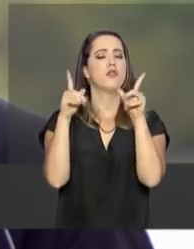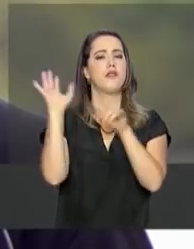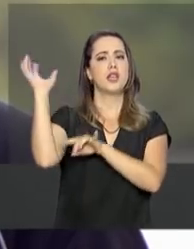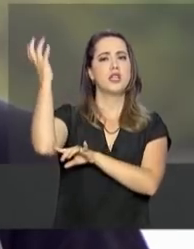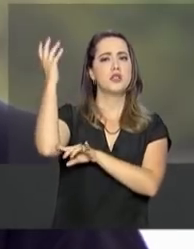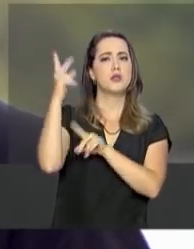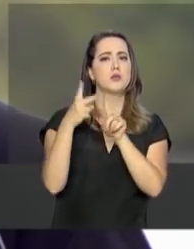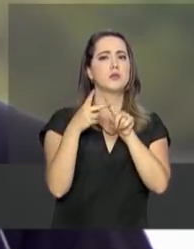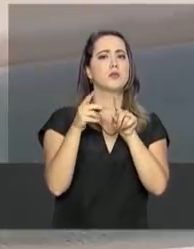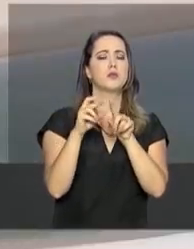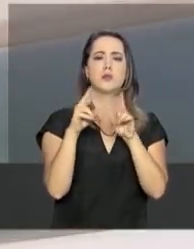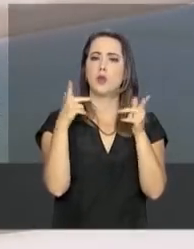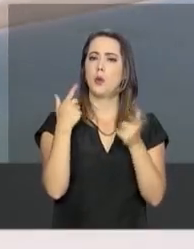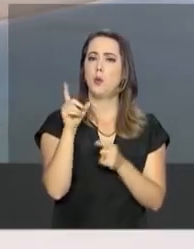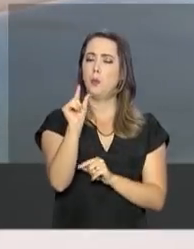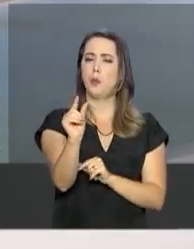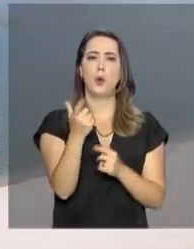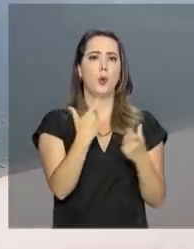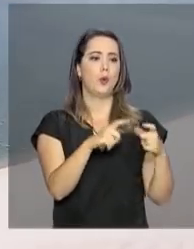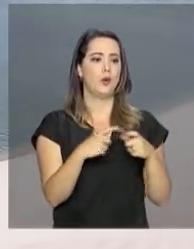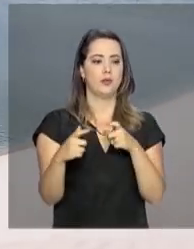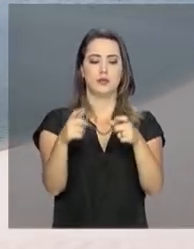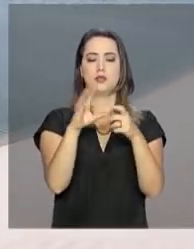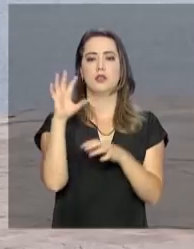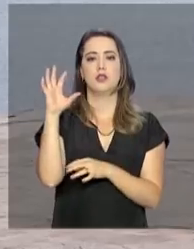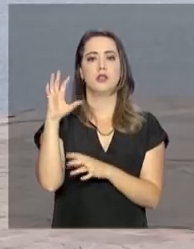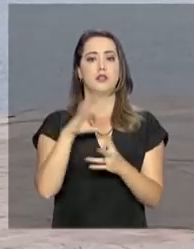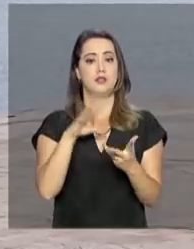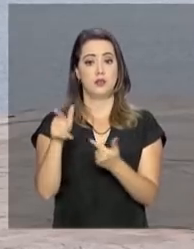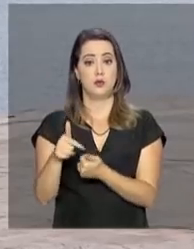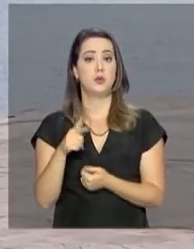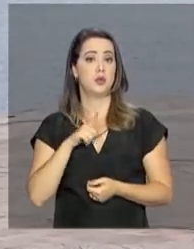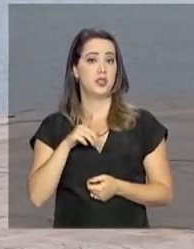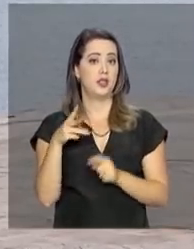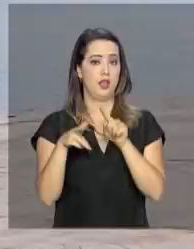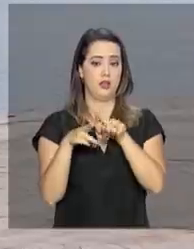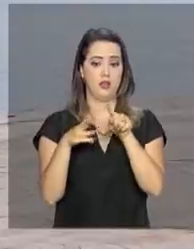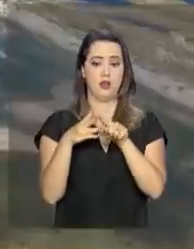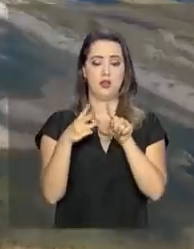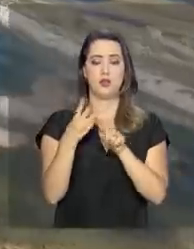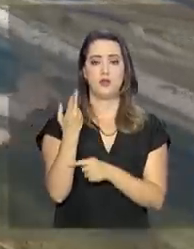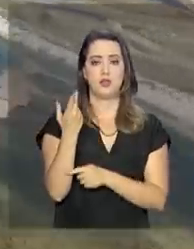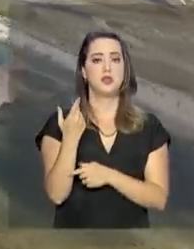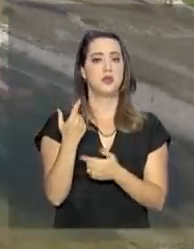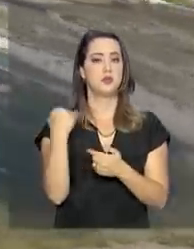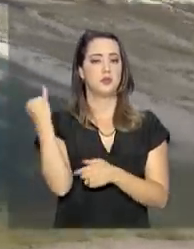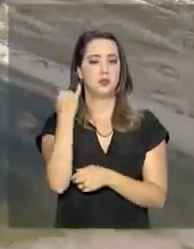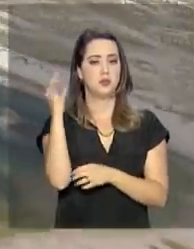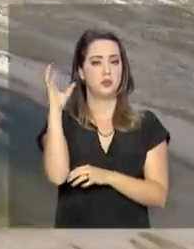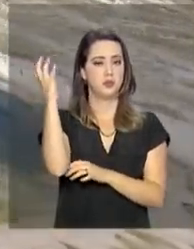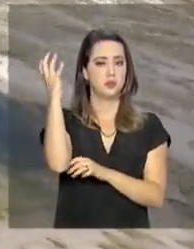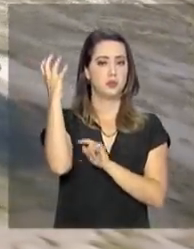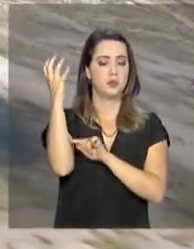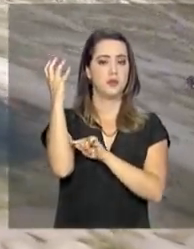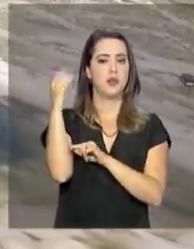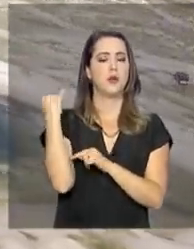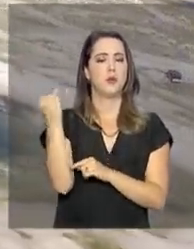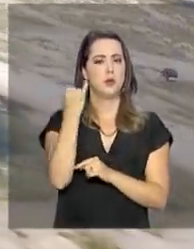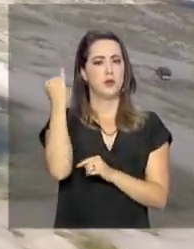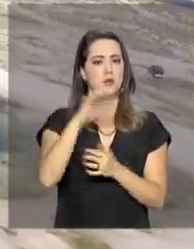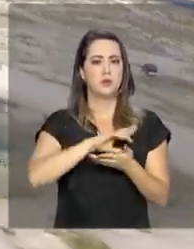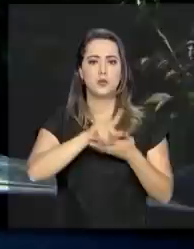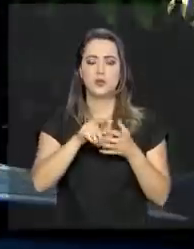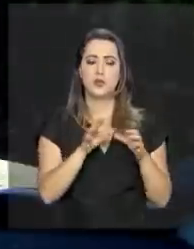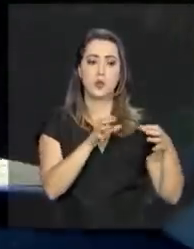são eventos raros, são poucos locais do mundo, a tem isso. E isso dá uma significância muito importante para a conciliação do parque, por essa comunidade